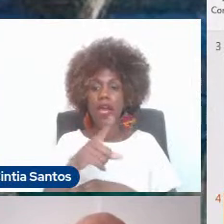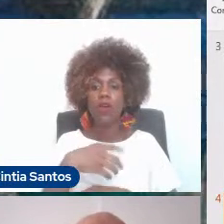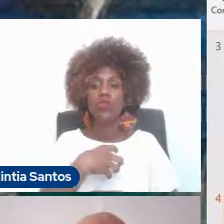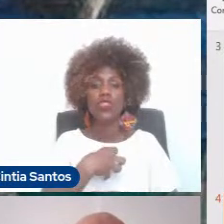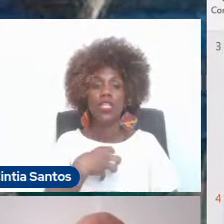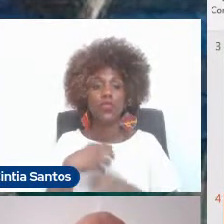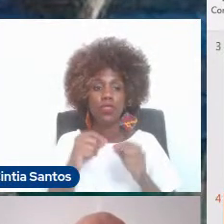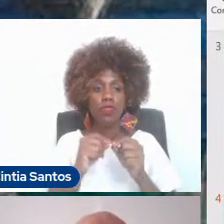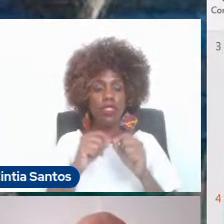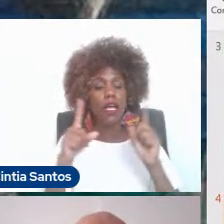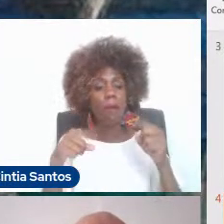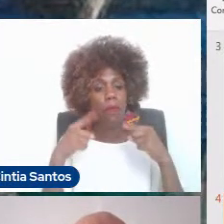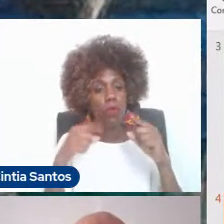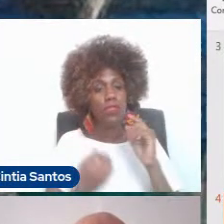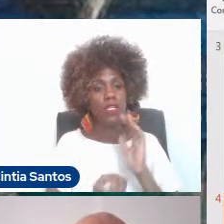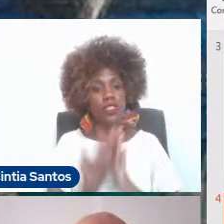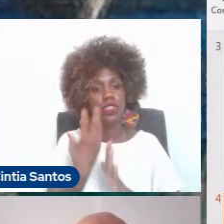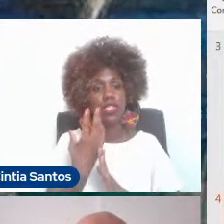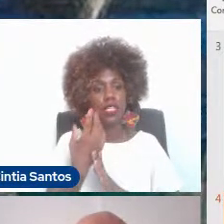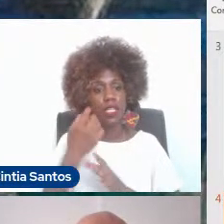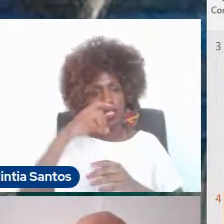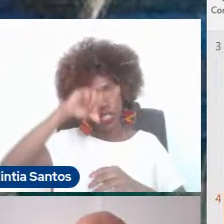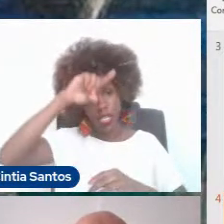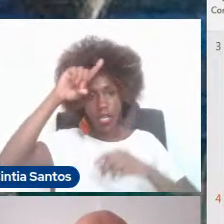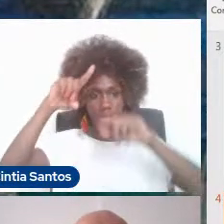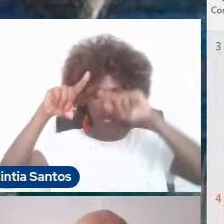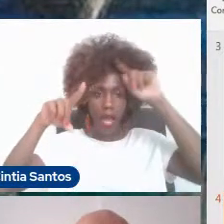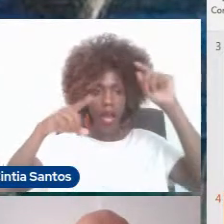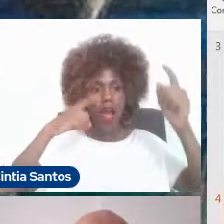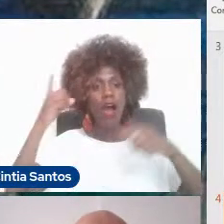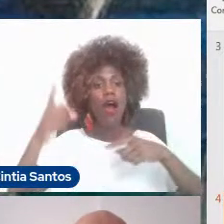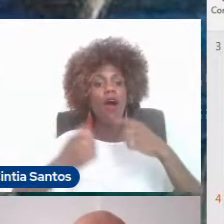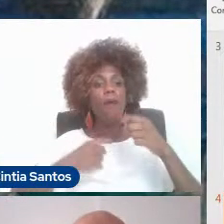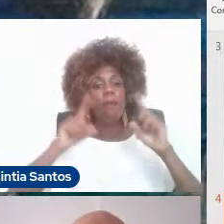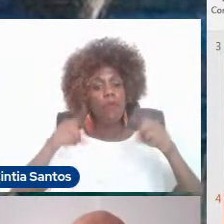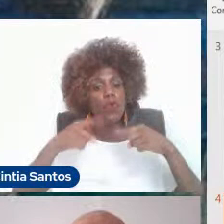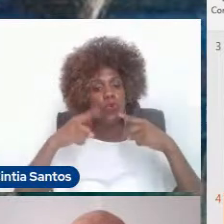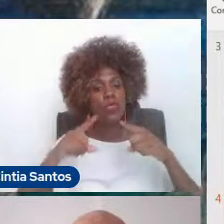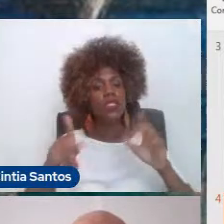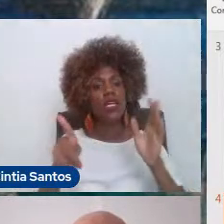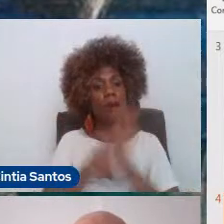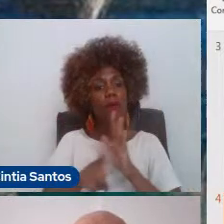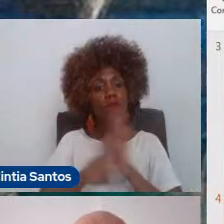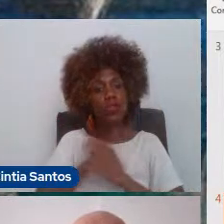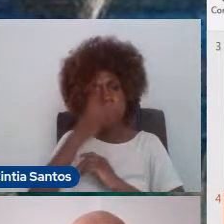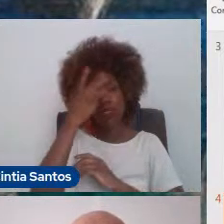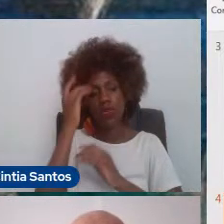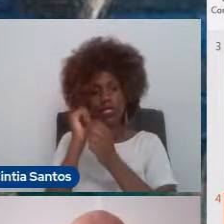música, compor, tocar, era algo que era restrito às pessoas escravizadas.